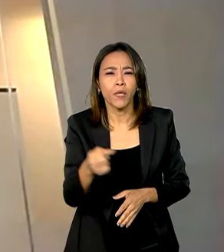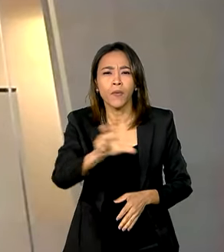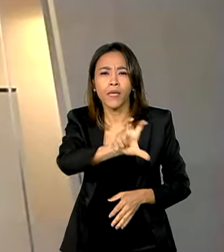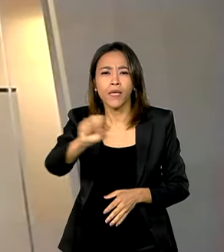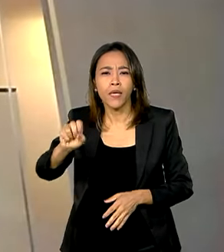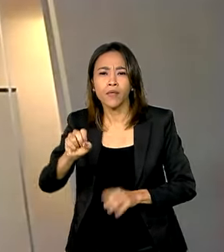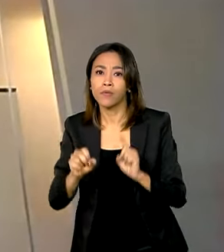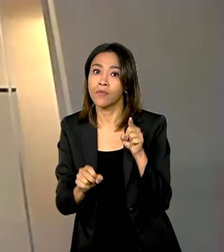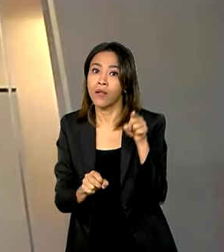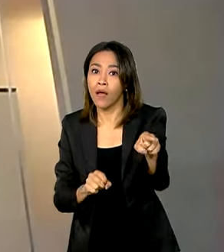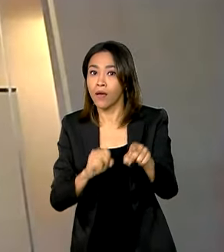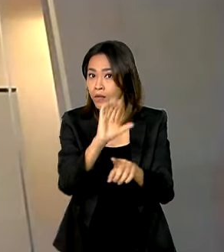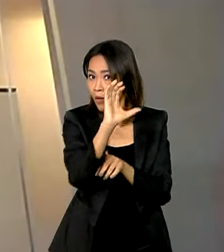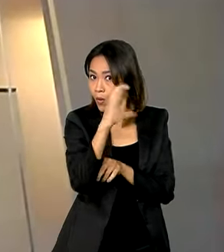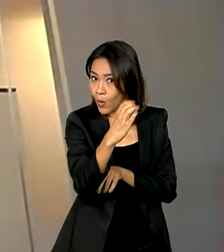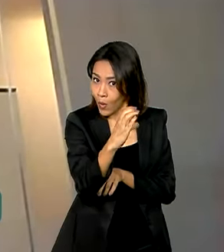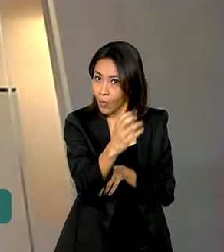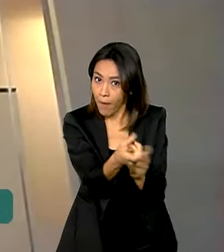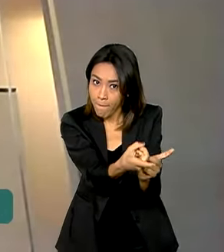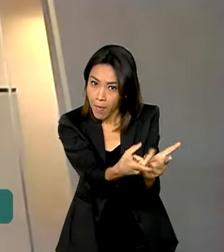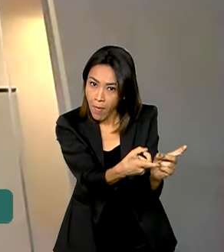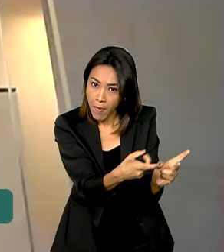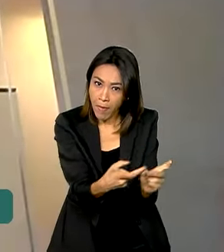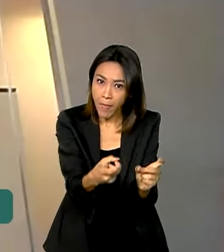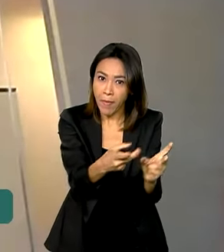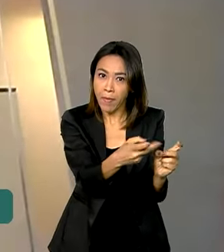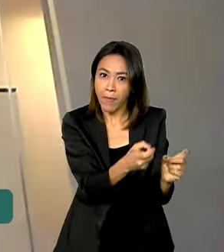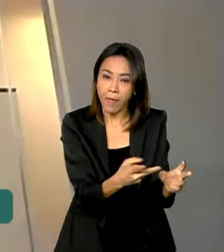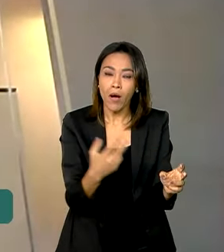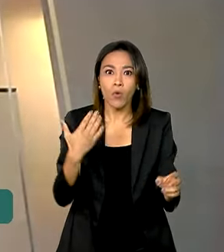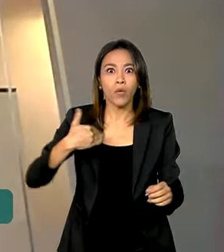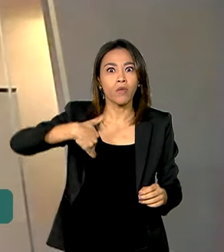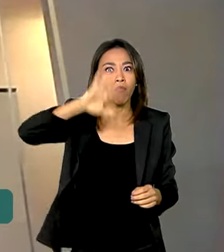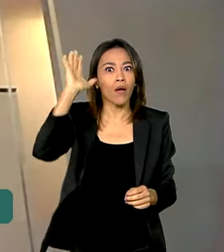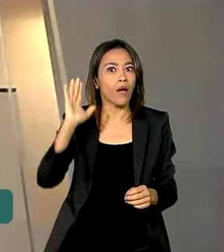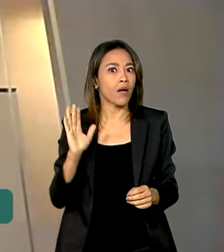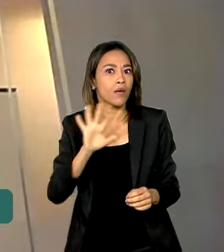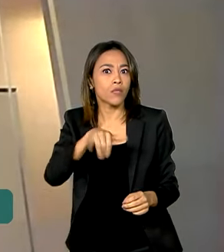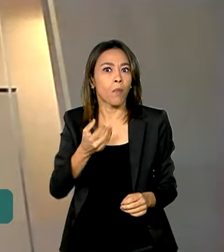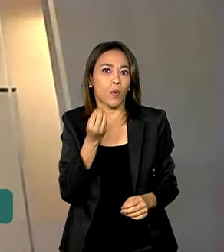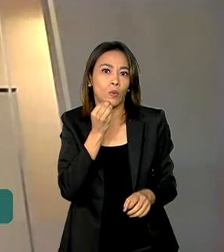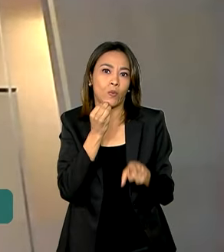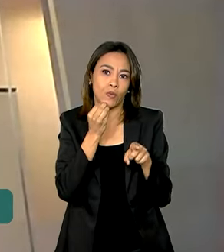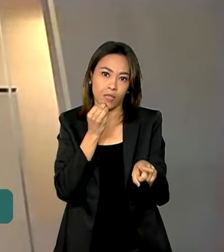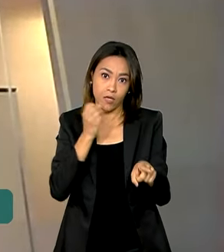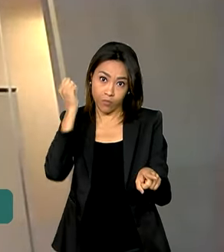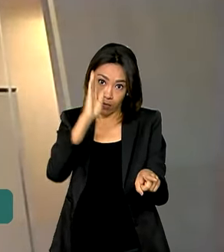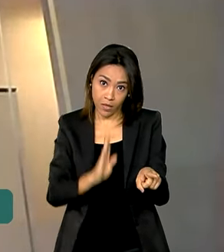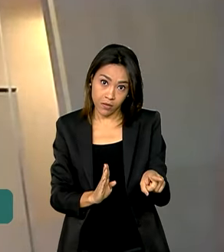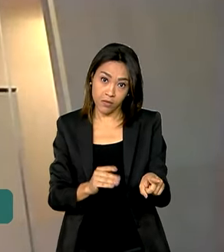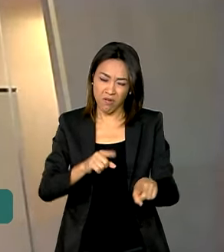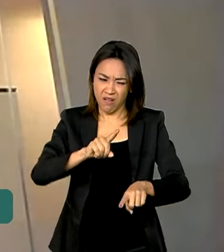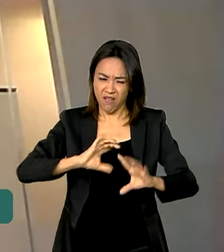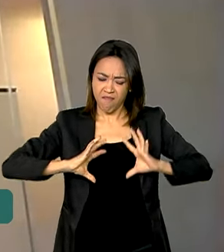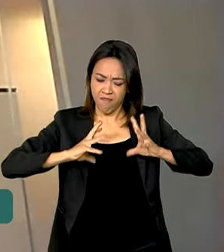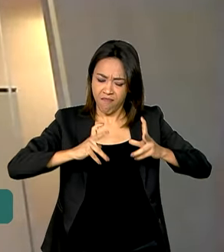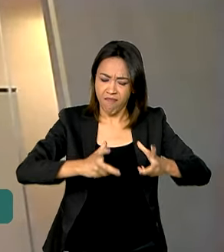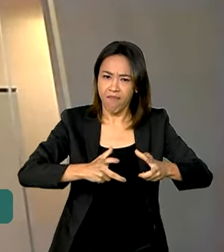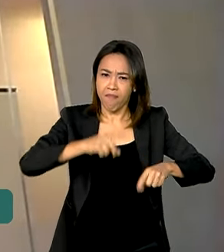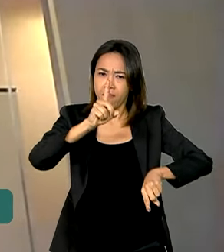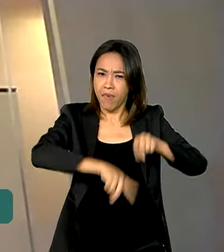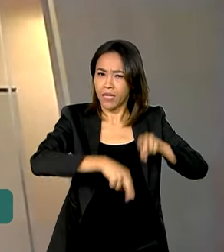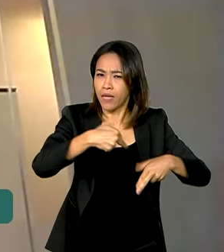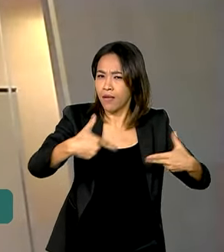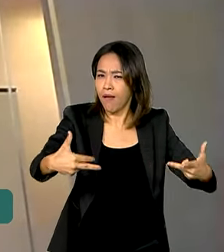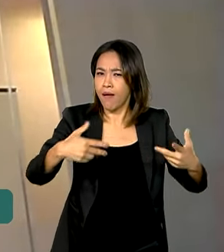colombiano, alguns setores com maior destaque, com maior número de oportunidades, máquinas e equipamentos de transporte,